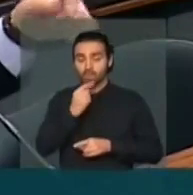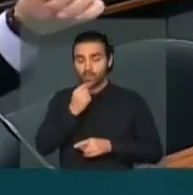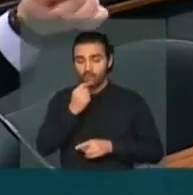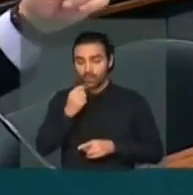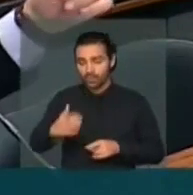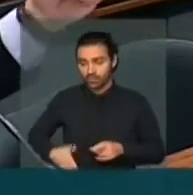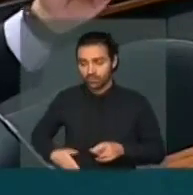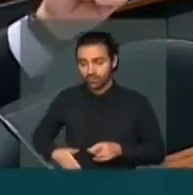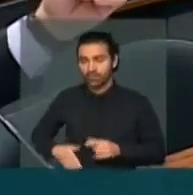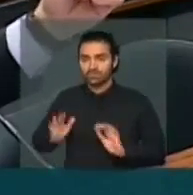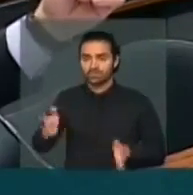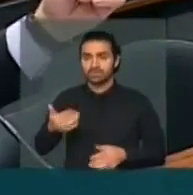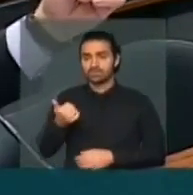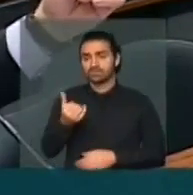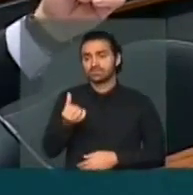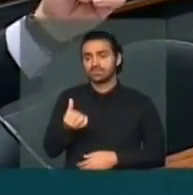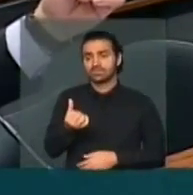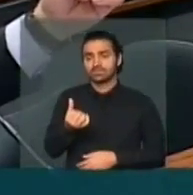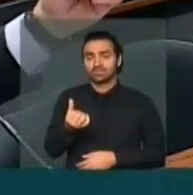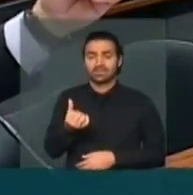16 passagens pela polícia.